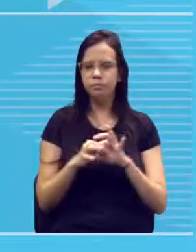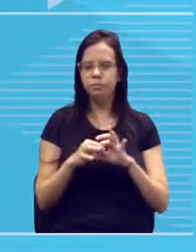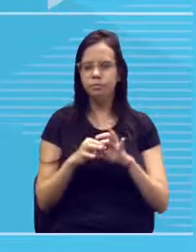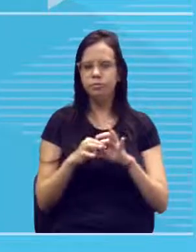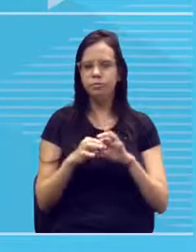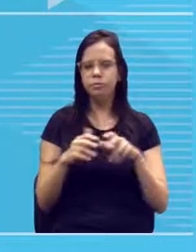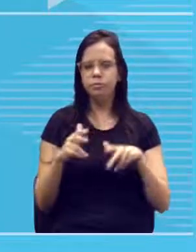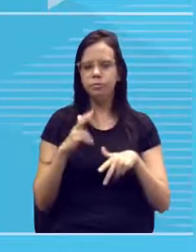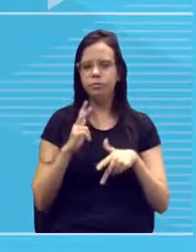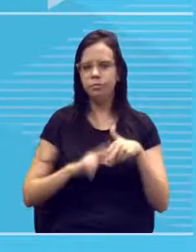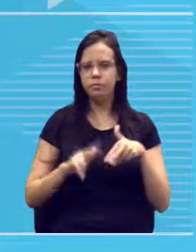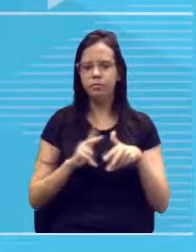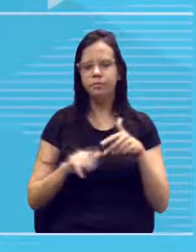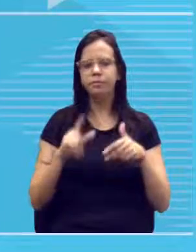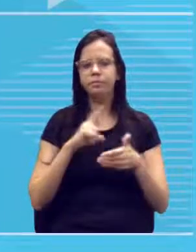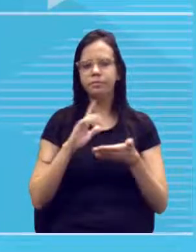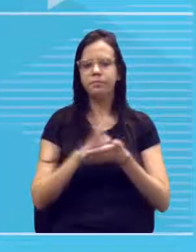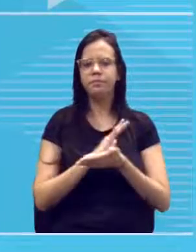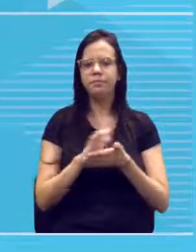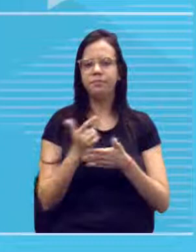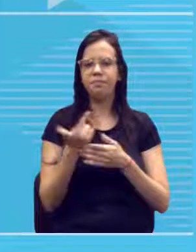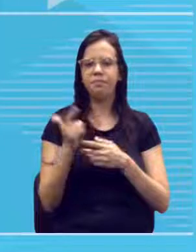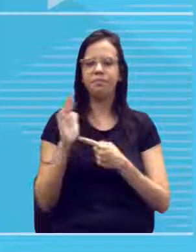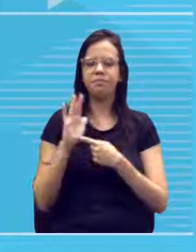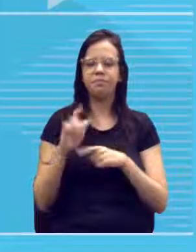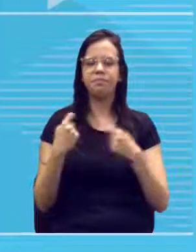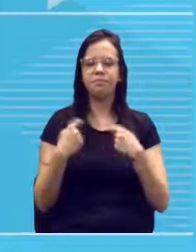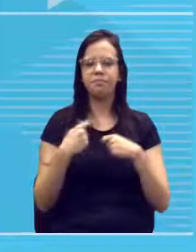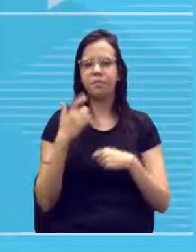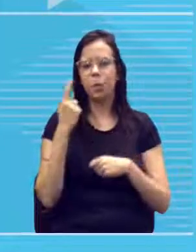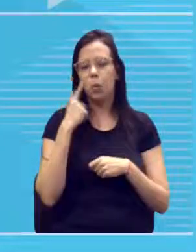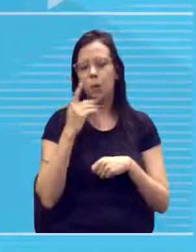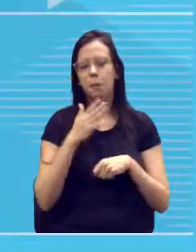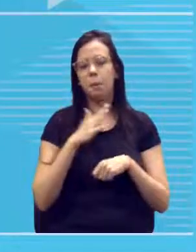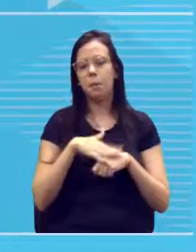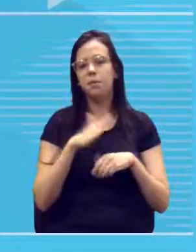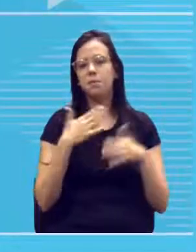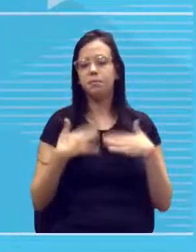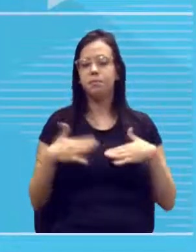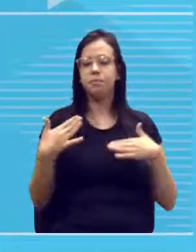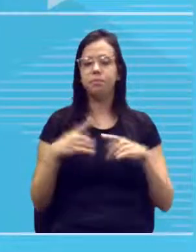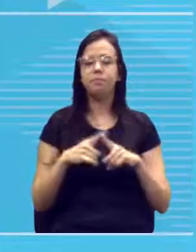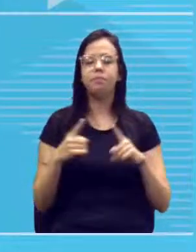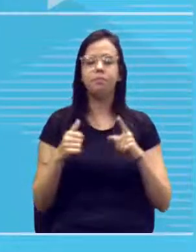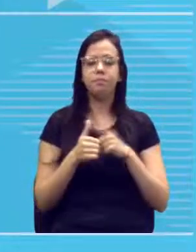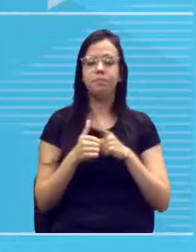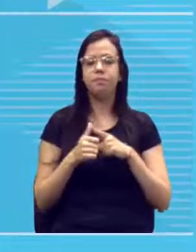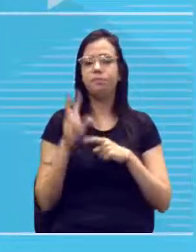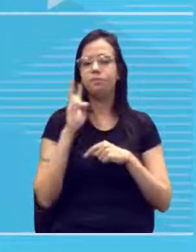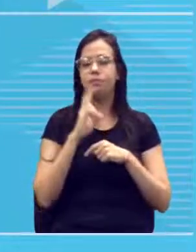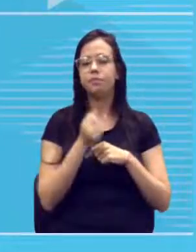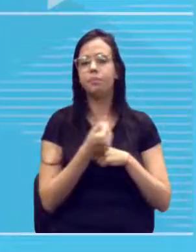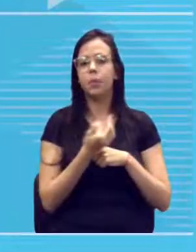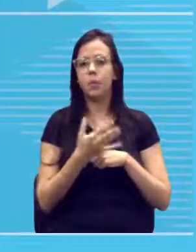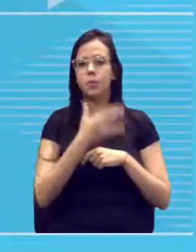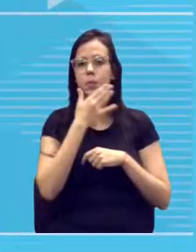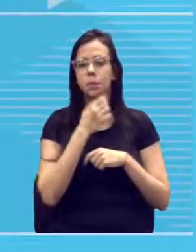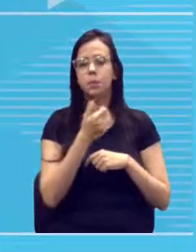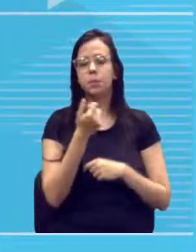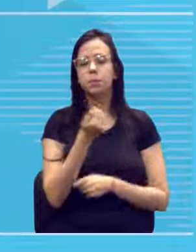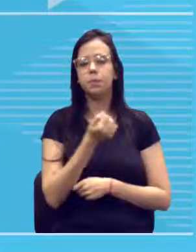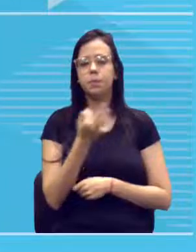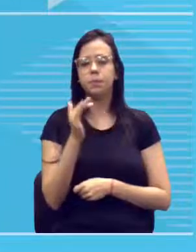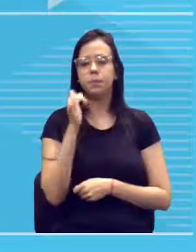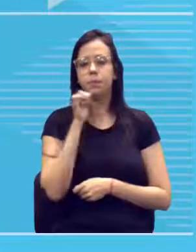manifestações que a gente precisa olhar com mais calma. mas a primeira coisa que a gente vai olhar quantos homens, quantas mulheres, quem são essas